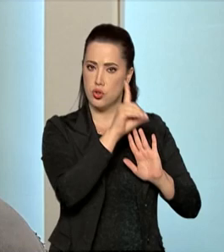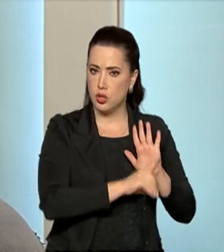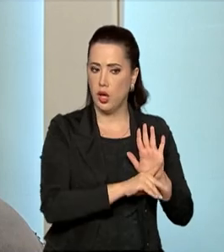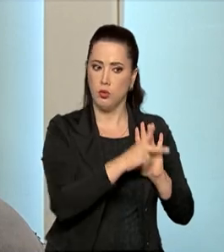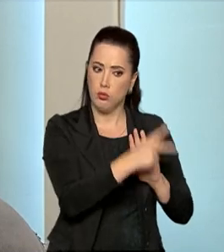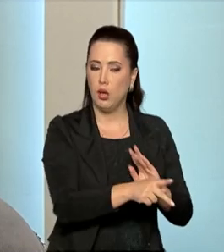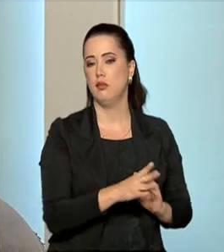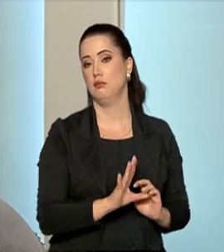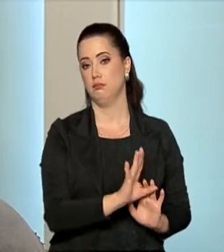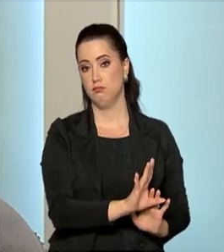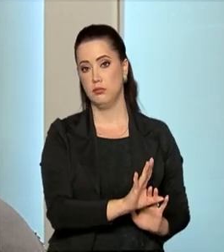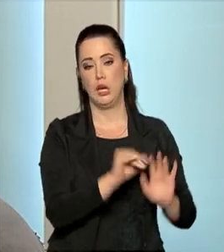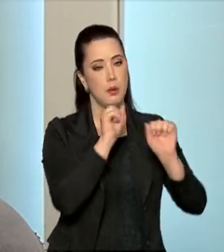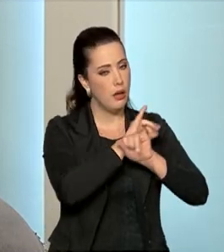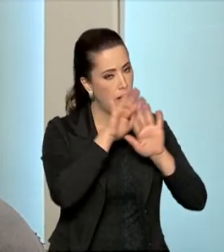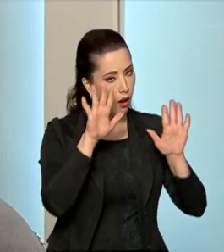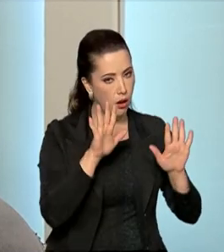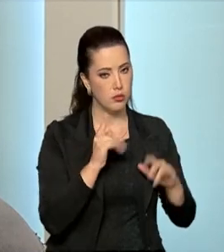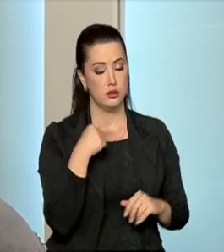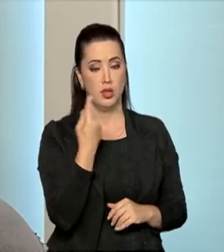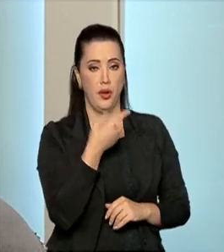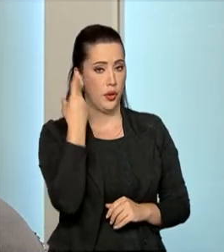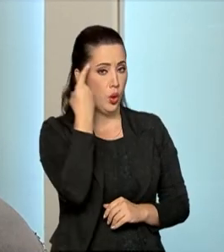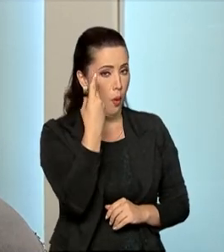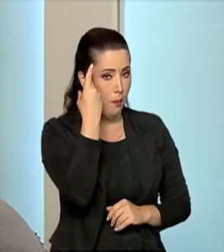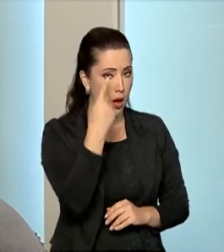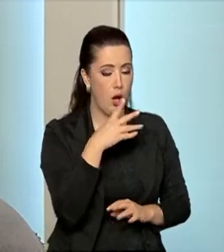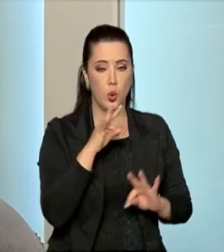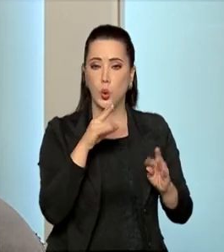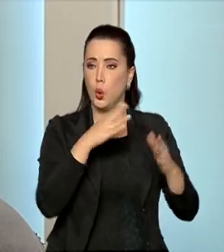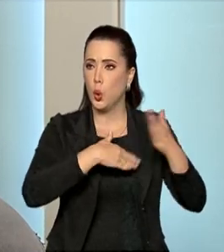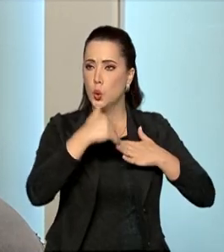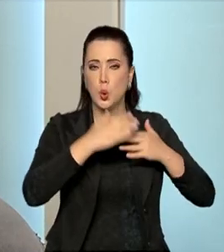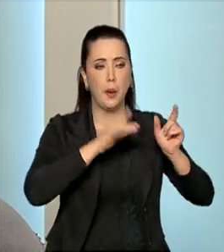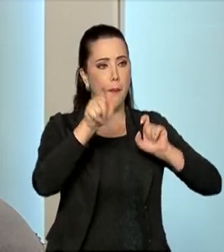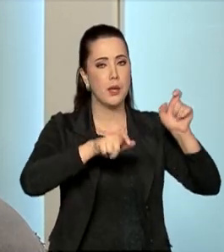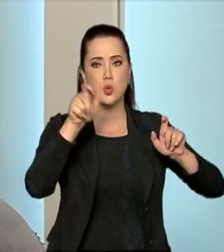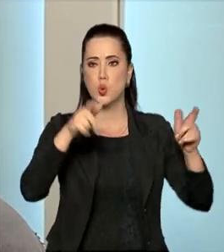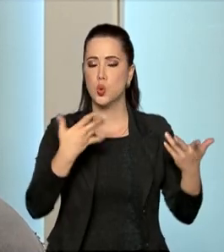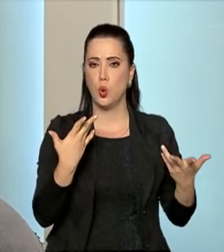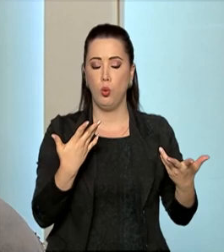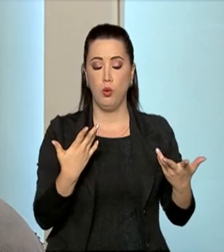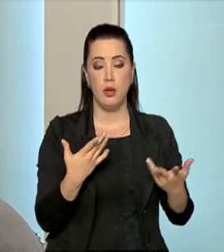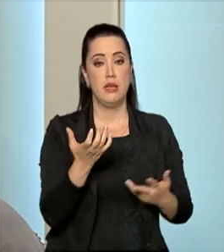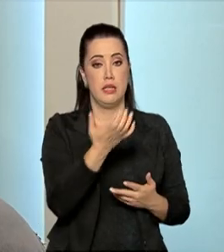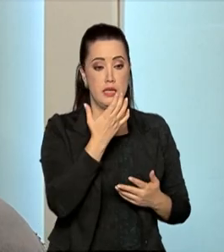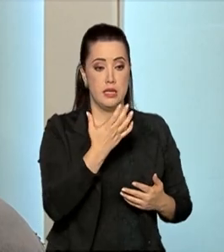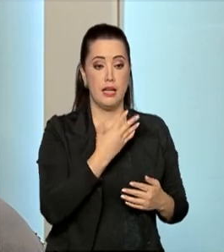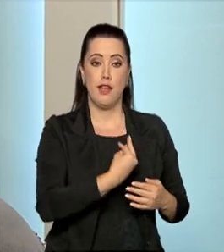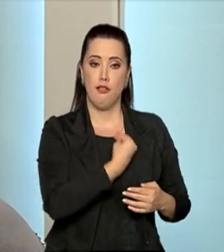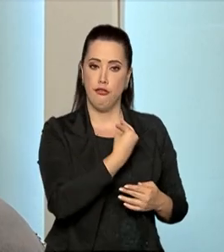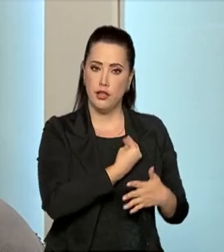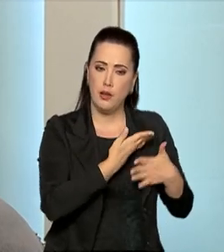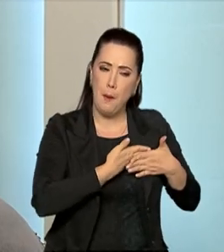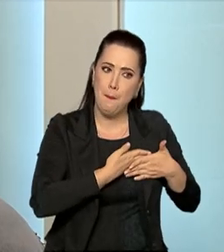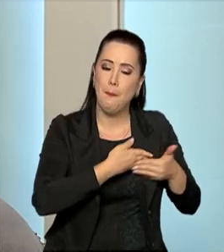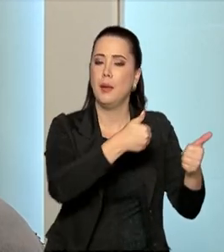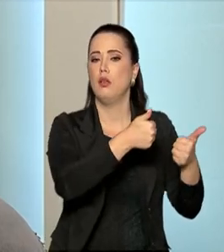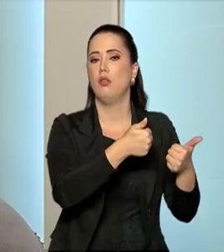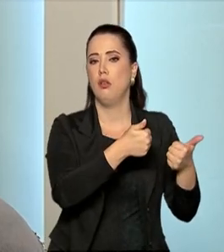Então, é natural de todo ser humano que deseje melhores possibilidades,